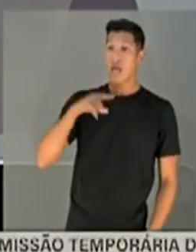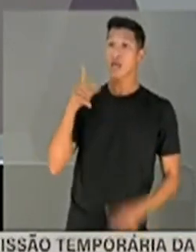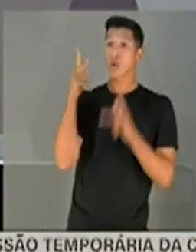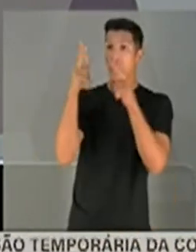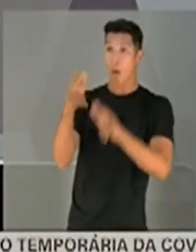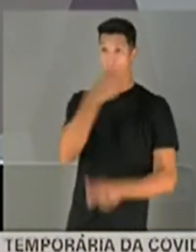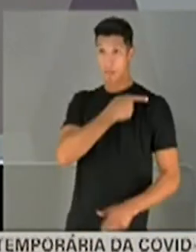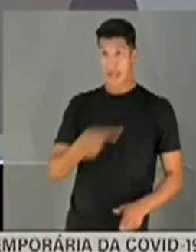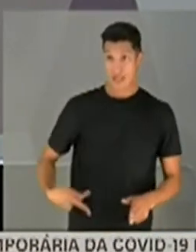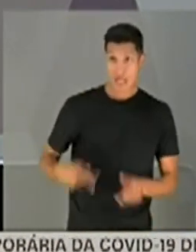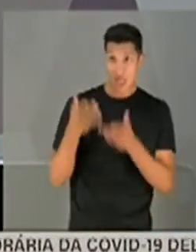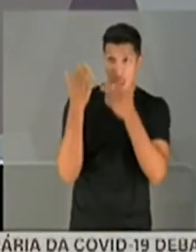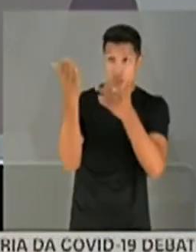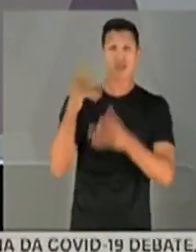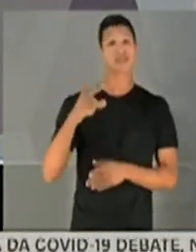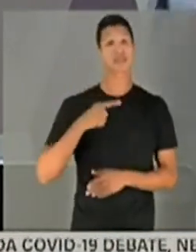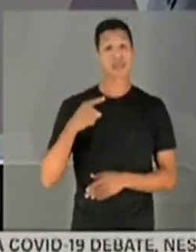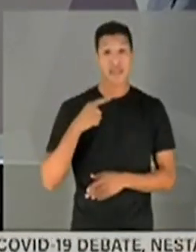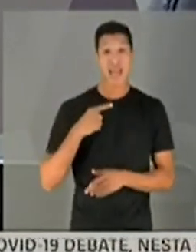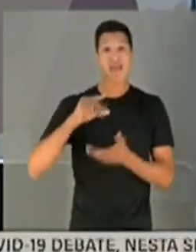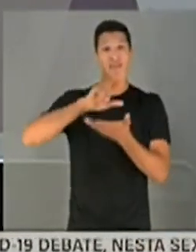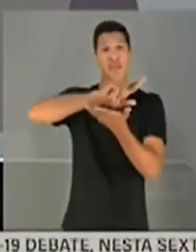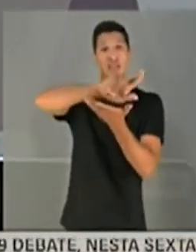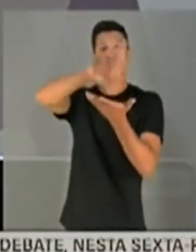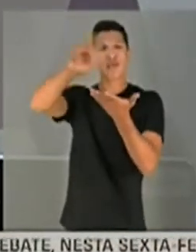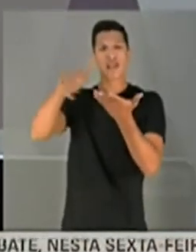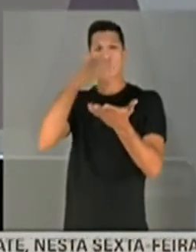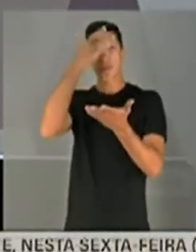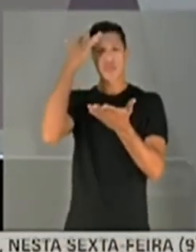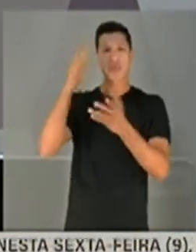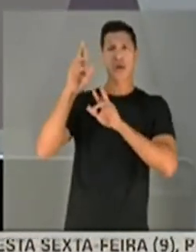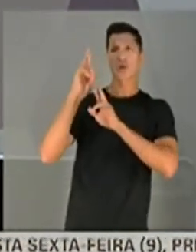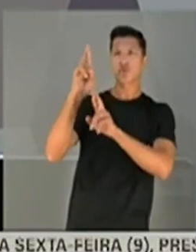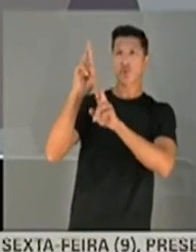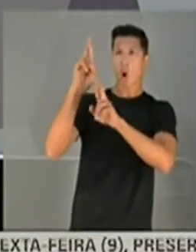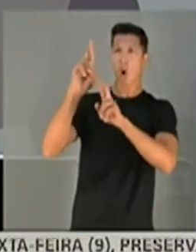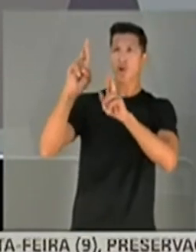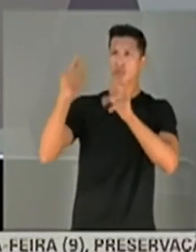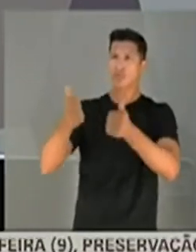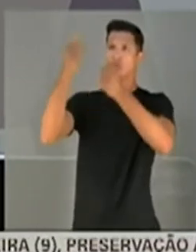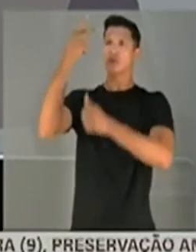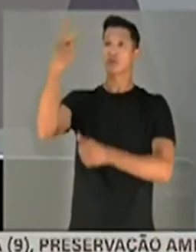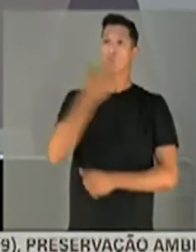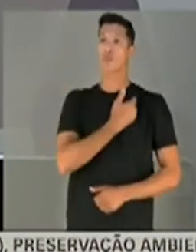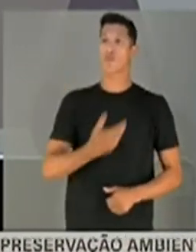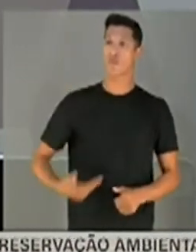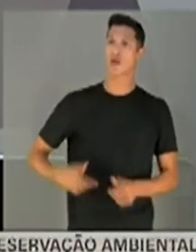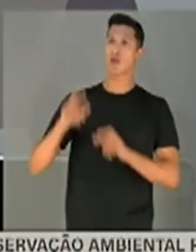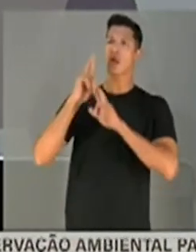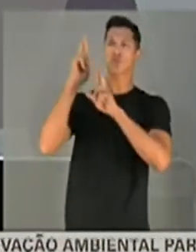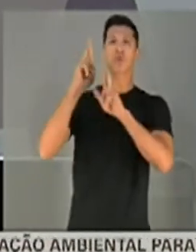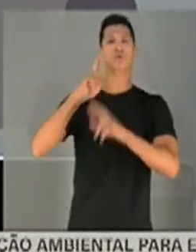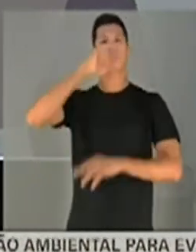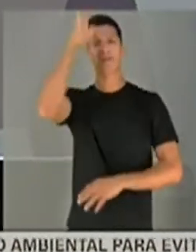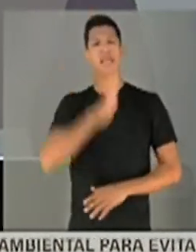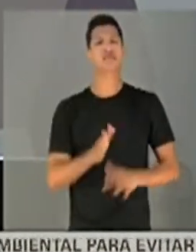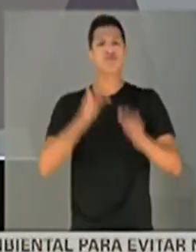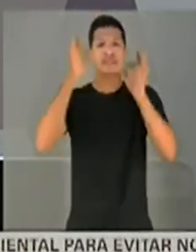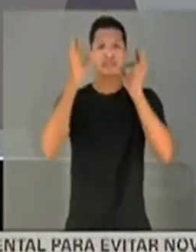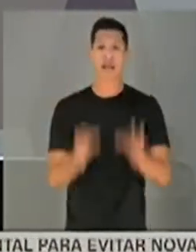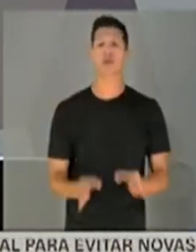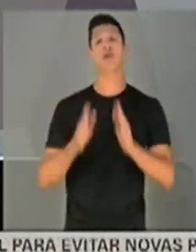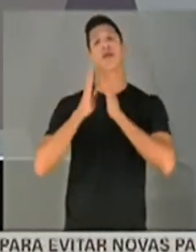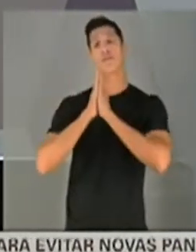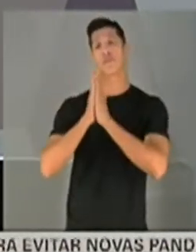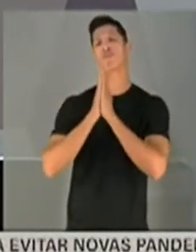presidente tem várias pessoas que torcem pelo seu governo, como eu torço para que o Brasil dê certo. Por